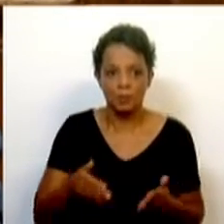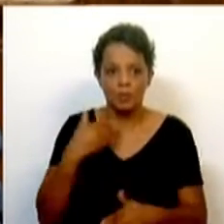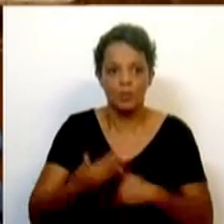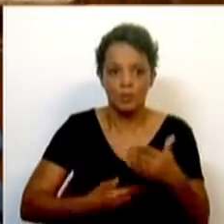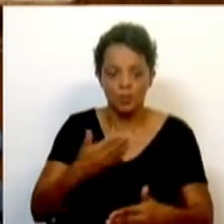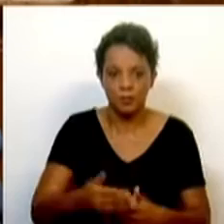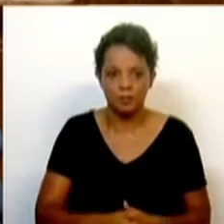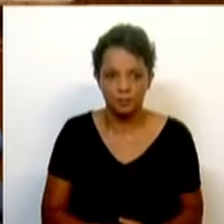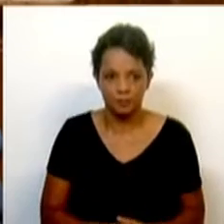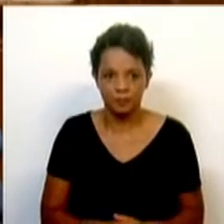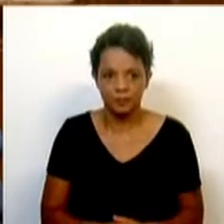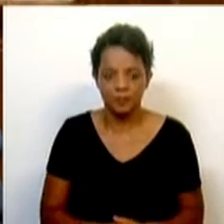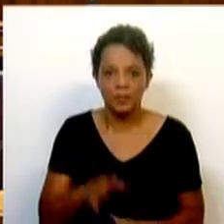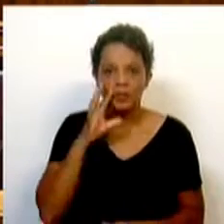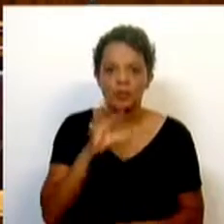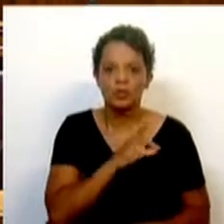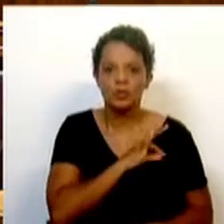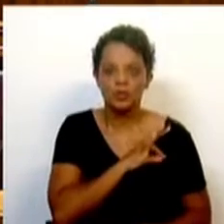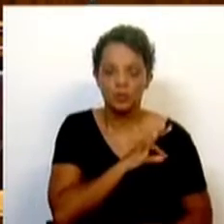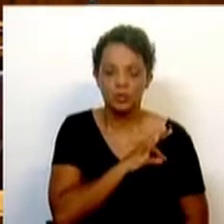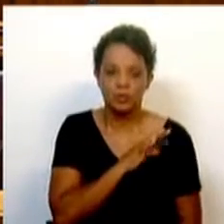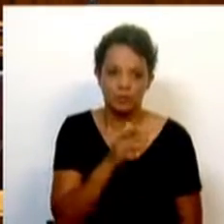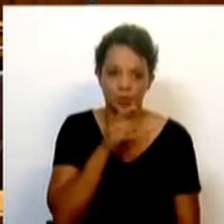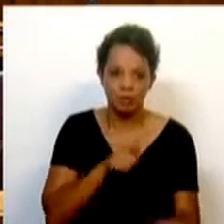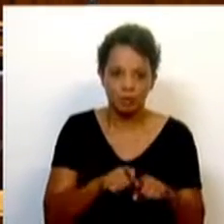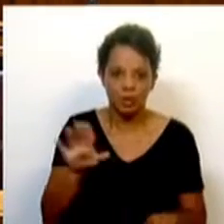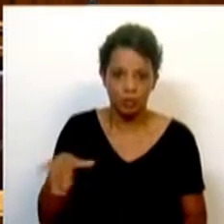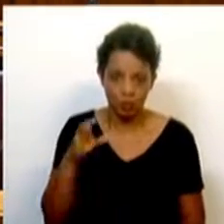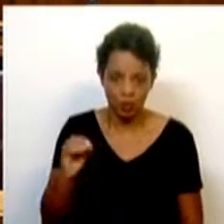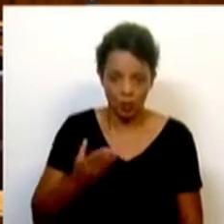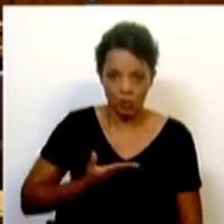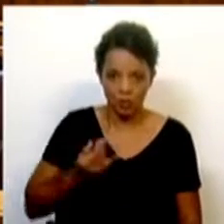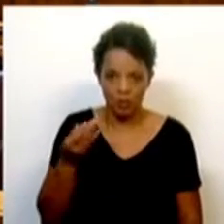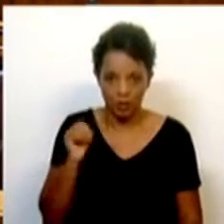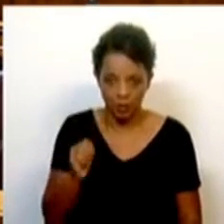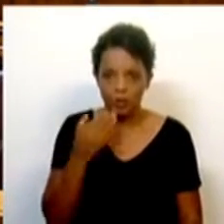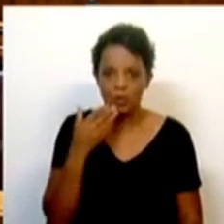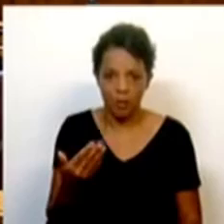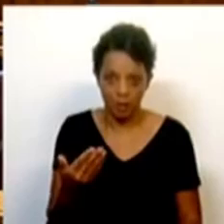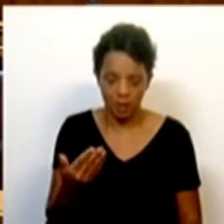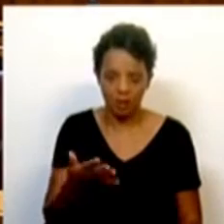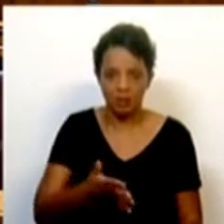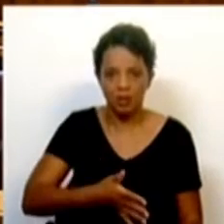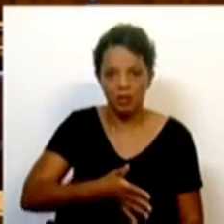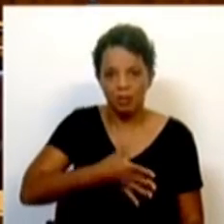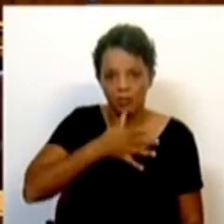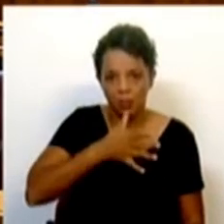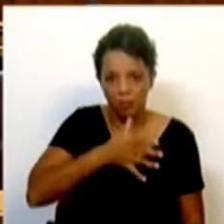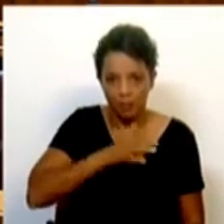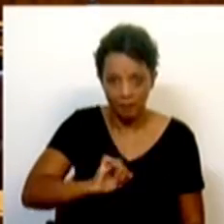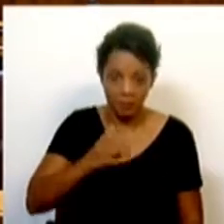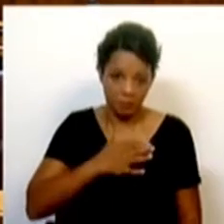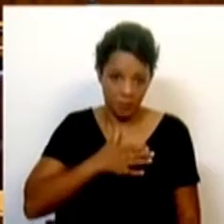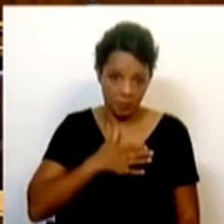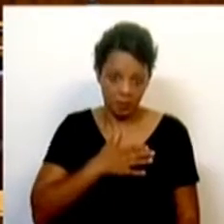percorrer. Caríssimo senhor deputado João Dias, muito obrigada pelas suas palavras que, para